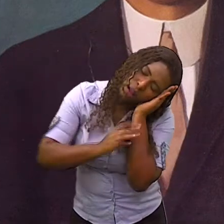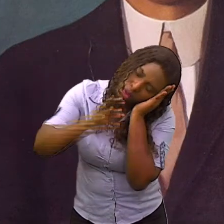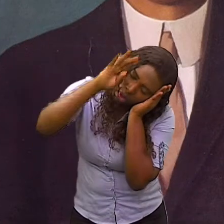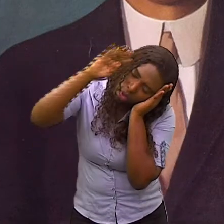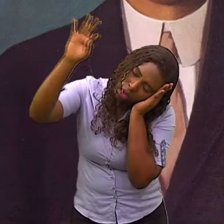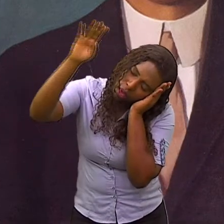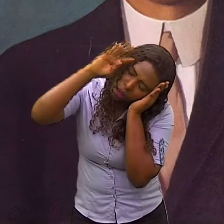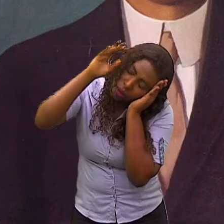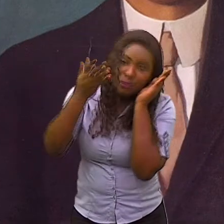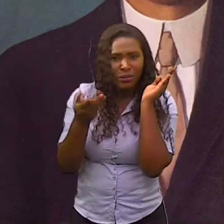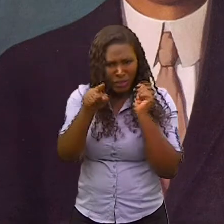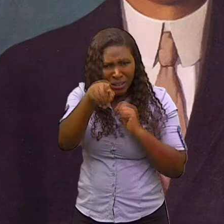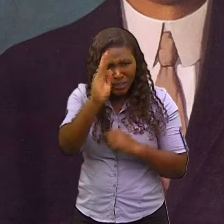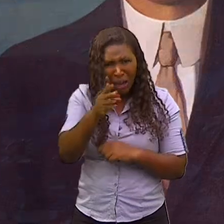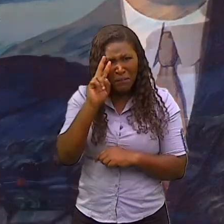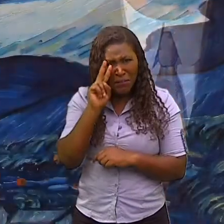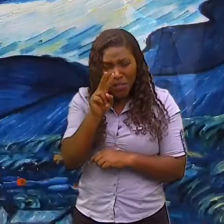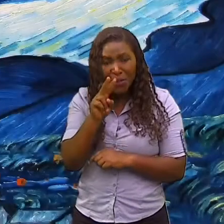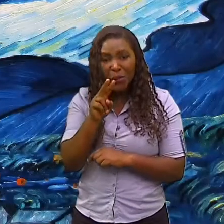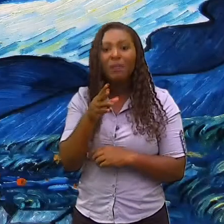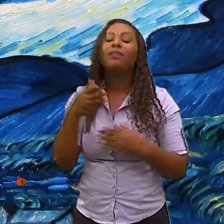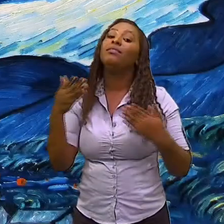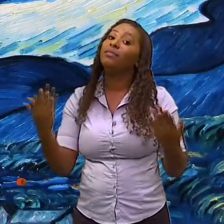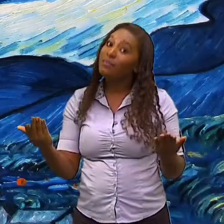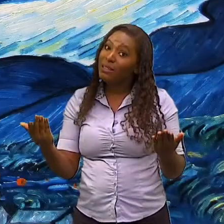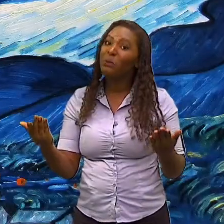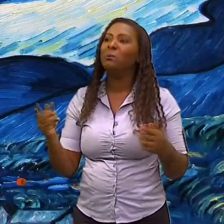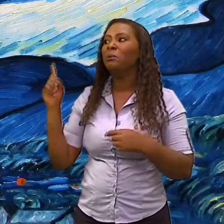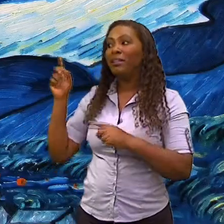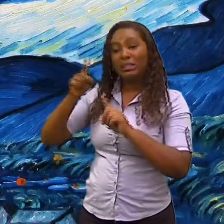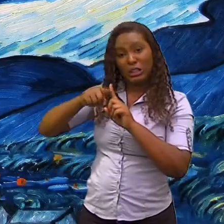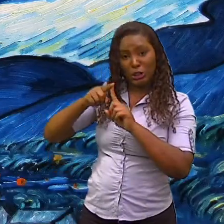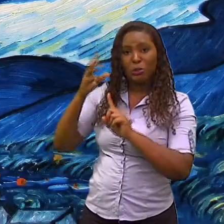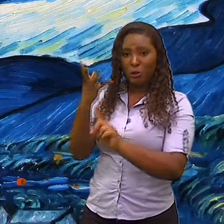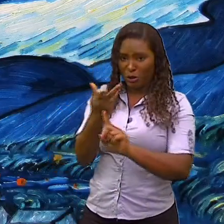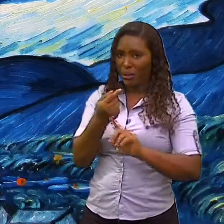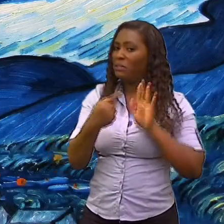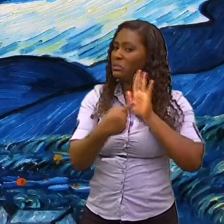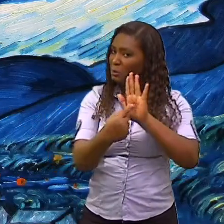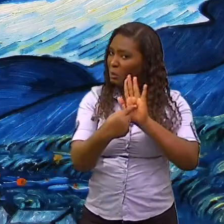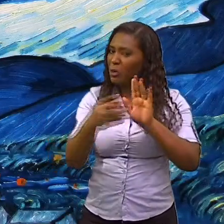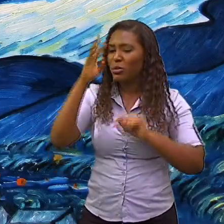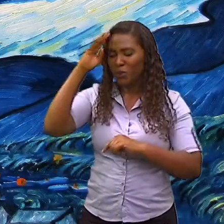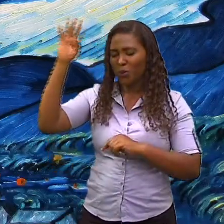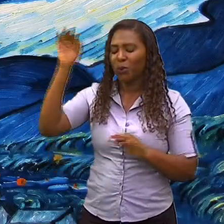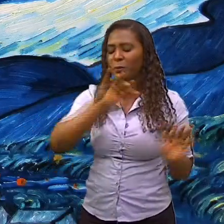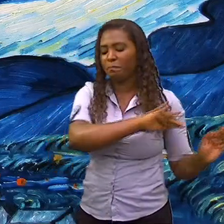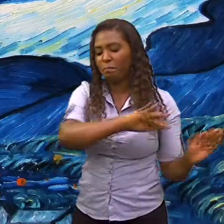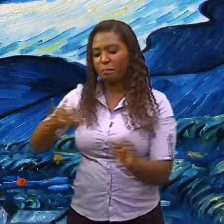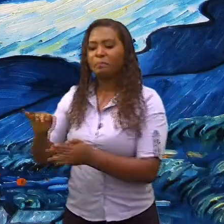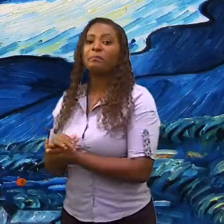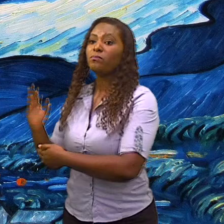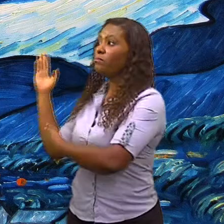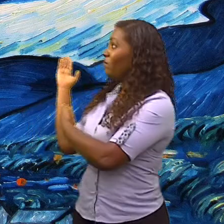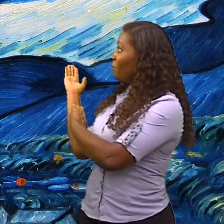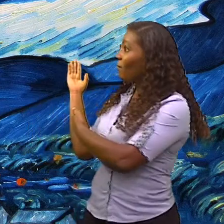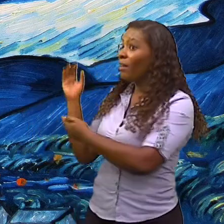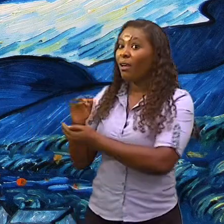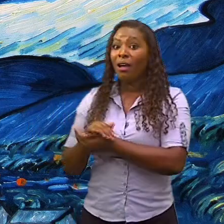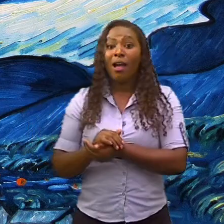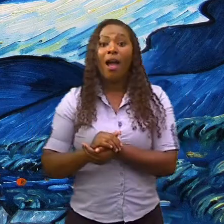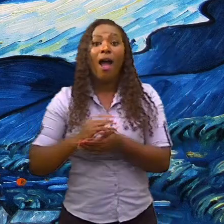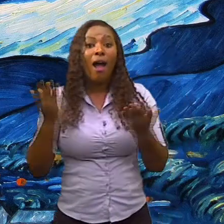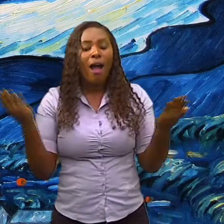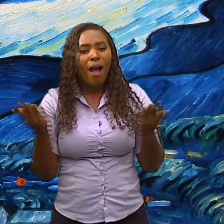inconsciente. E nós vamos falar do impressionismo, que nós lembramos que nós falamos lá no início, que visa o quê? A explorar o